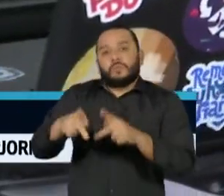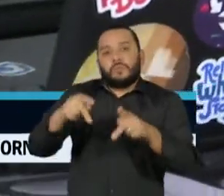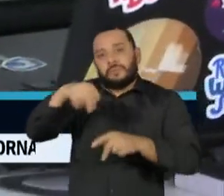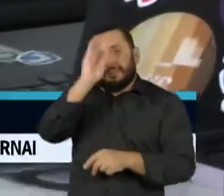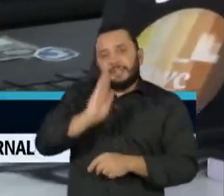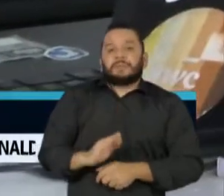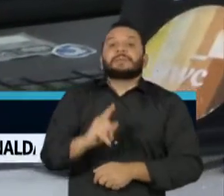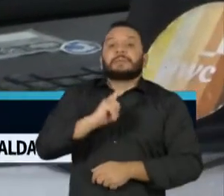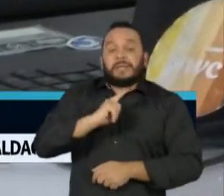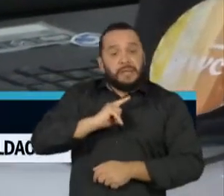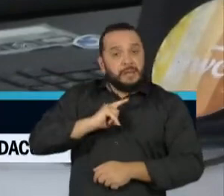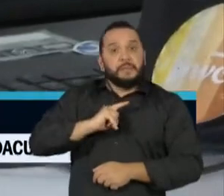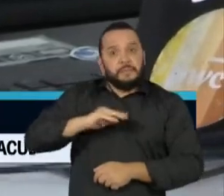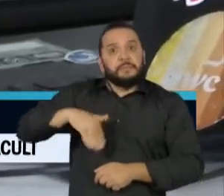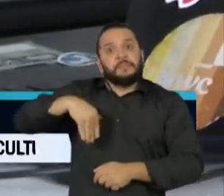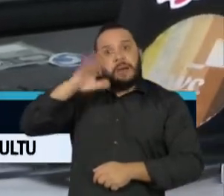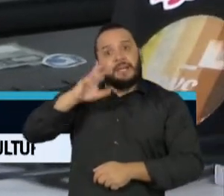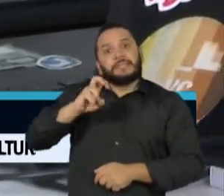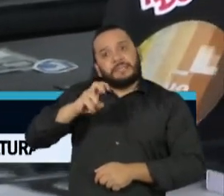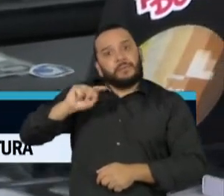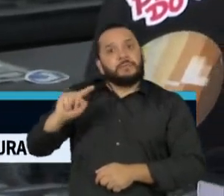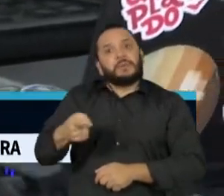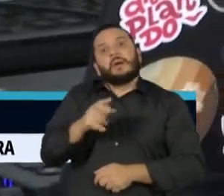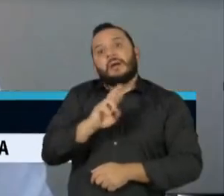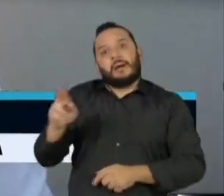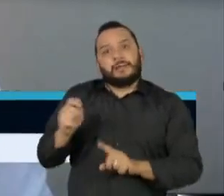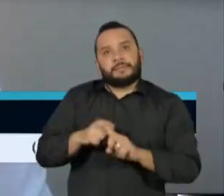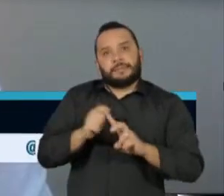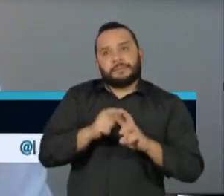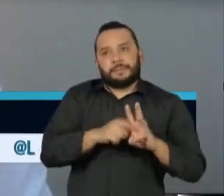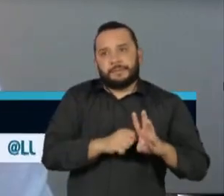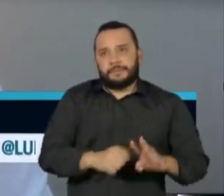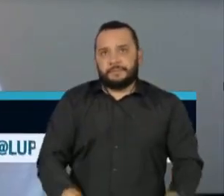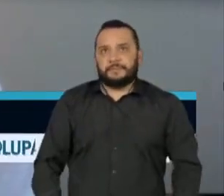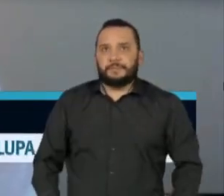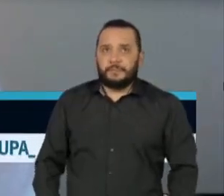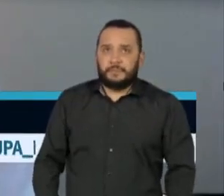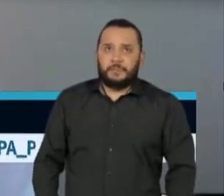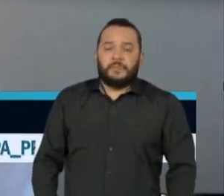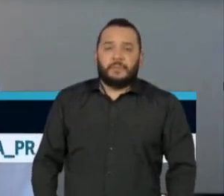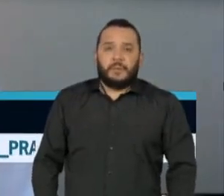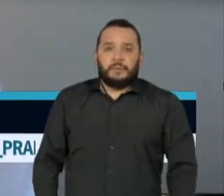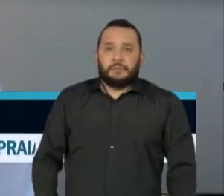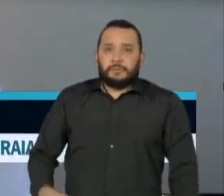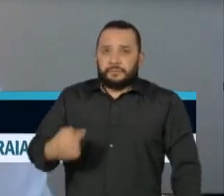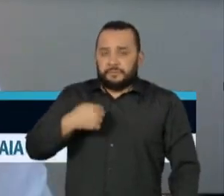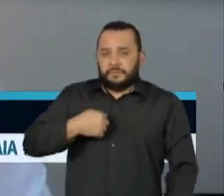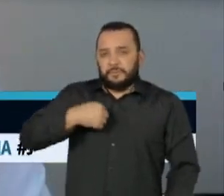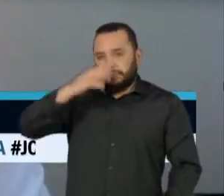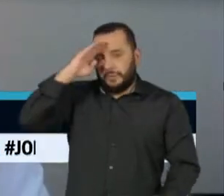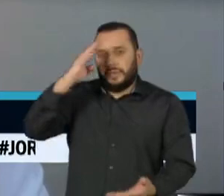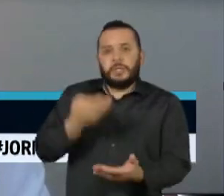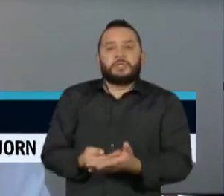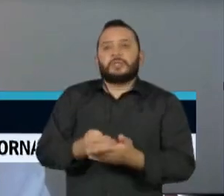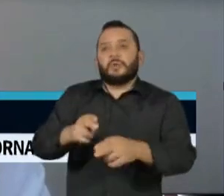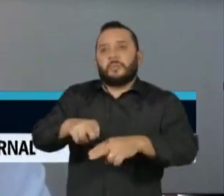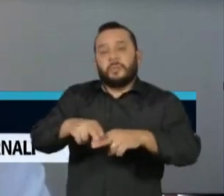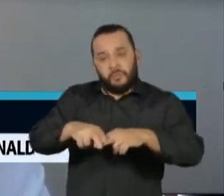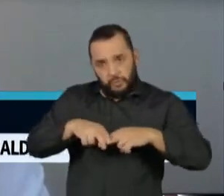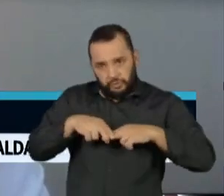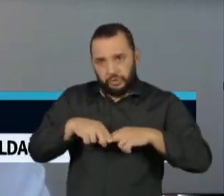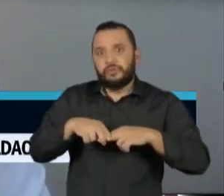que recebem mais do que R$ 5 mil por mês. Eu acredito na somatória de ações